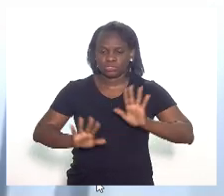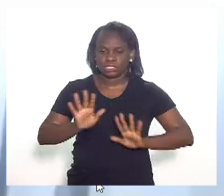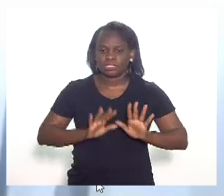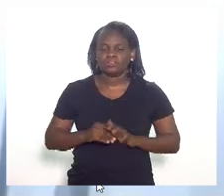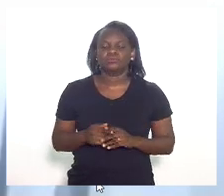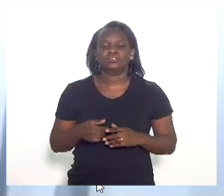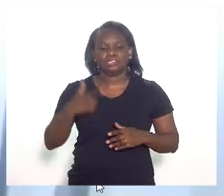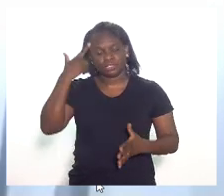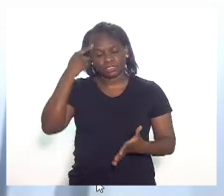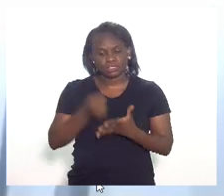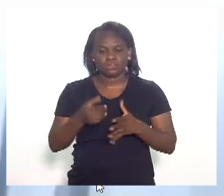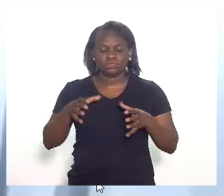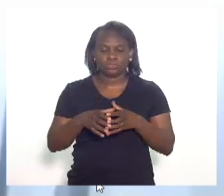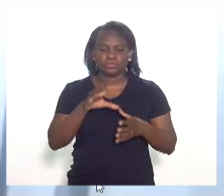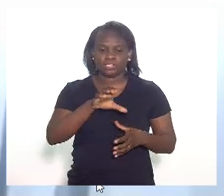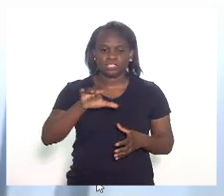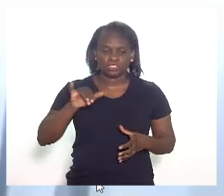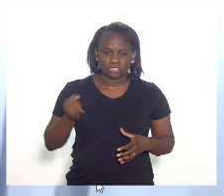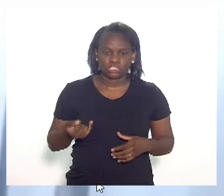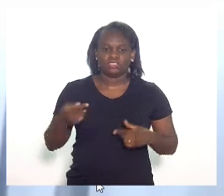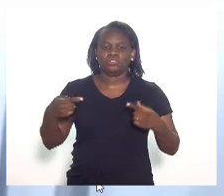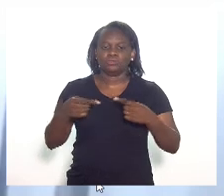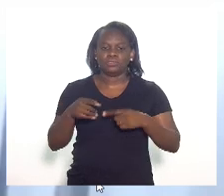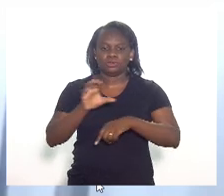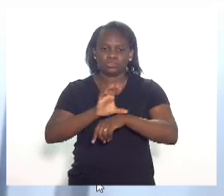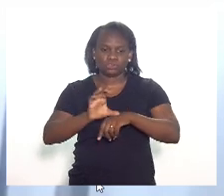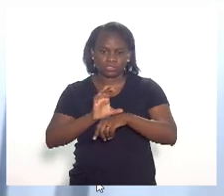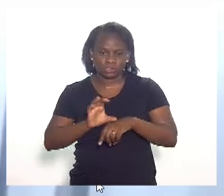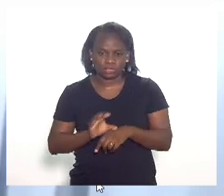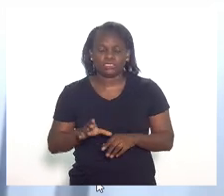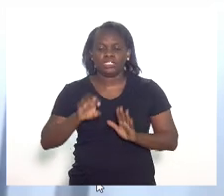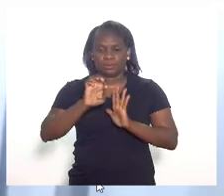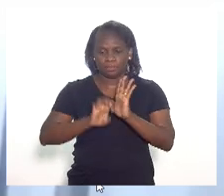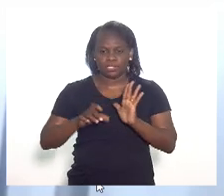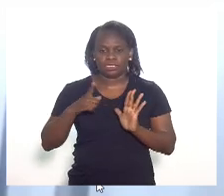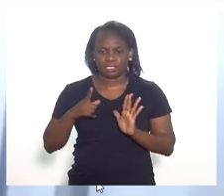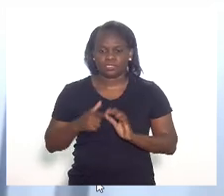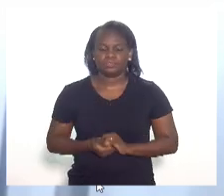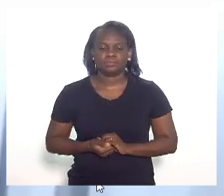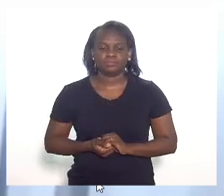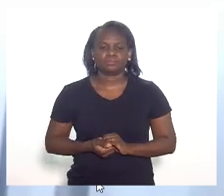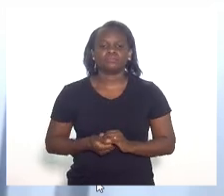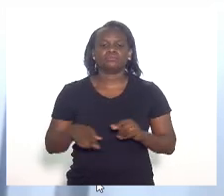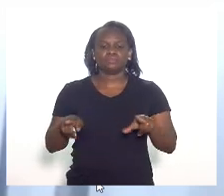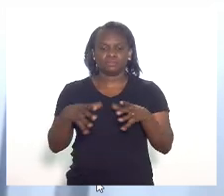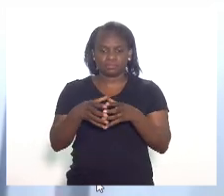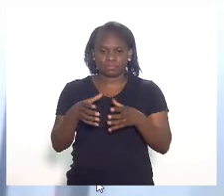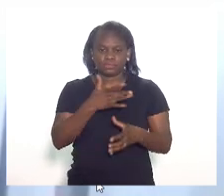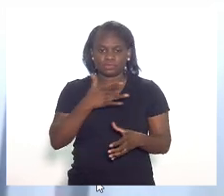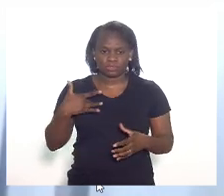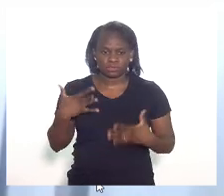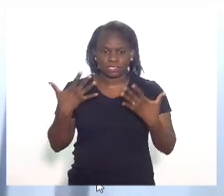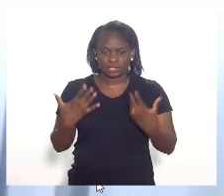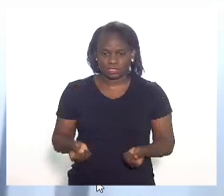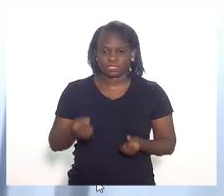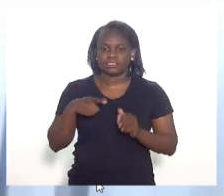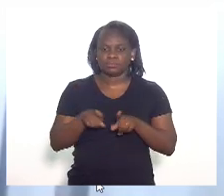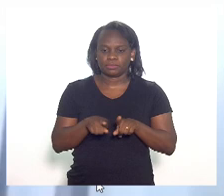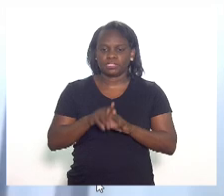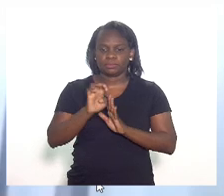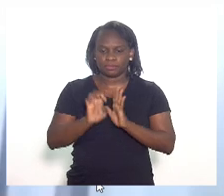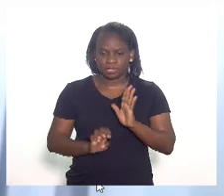comissões de Constituição e Justiça pela constitucionalidade com emendas. De saúde favorável com